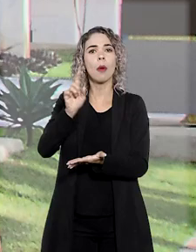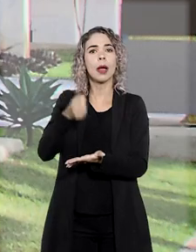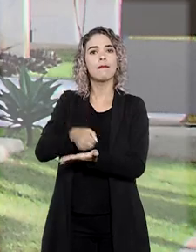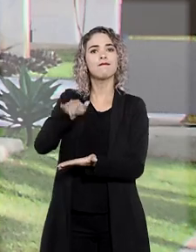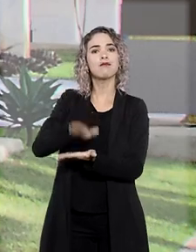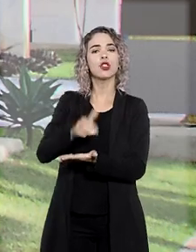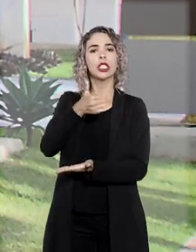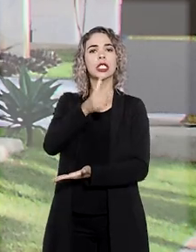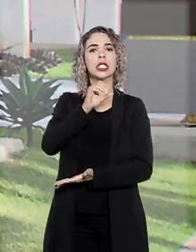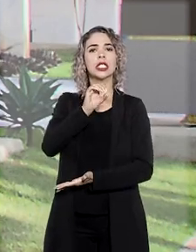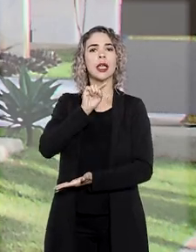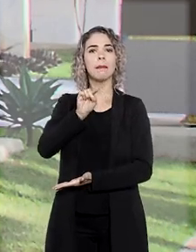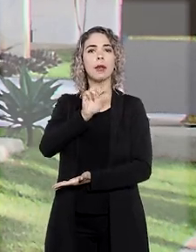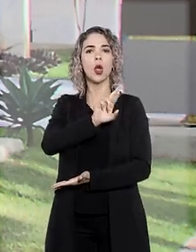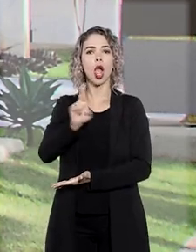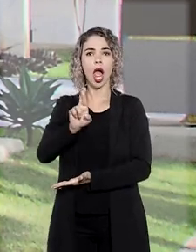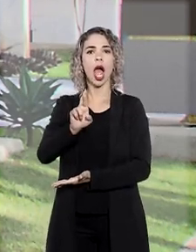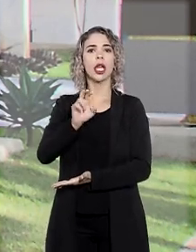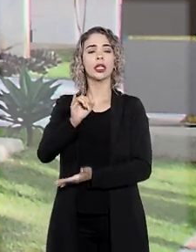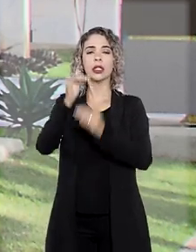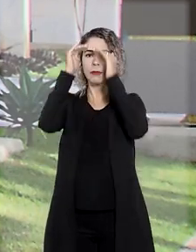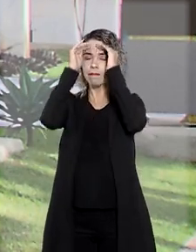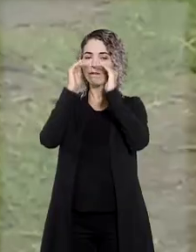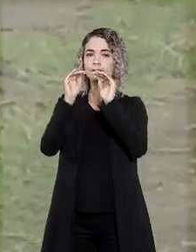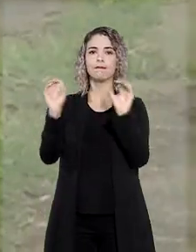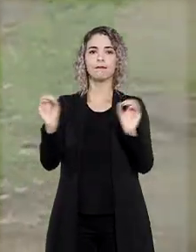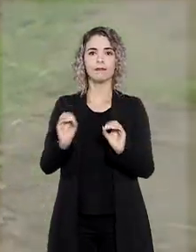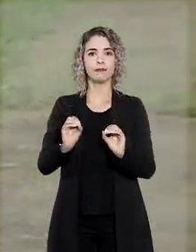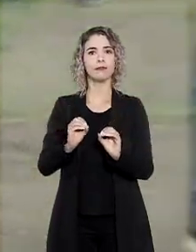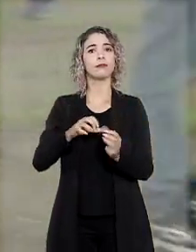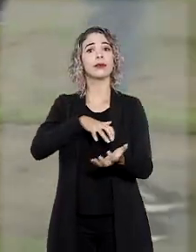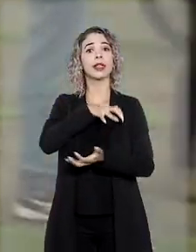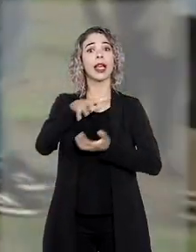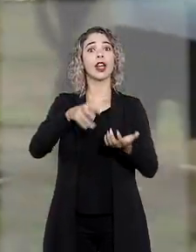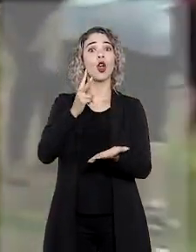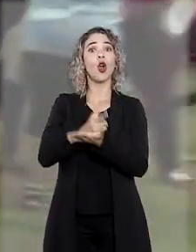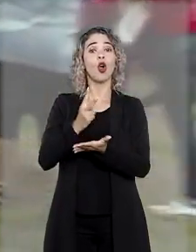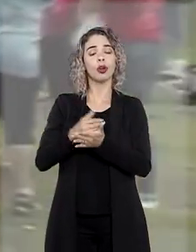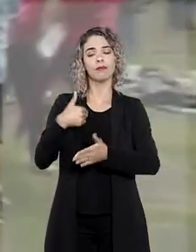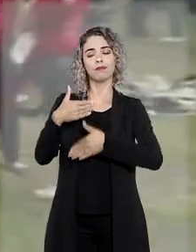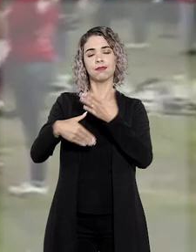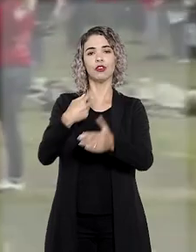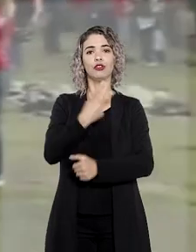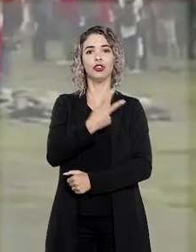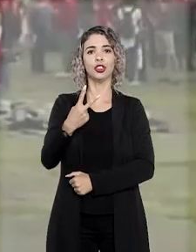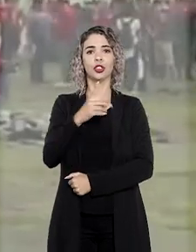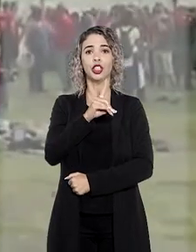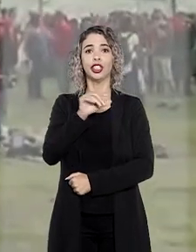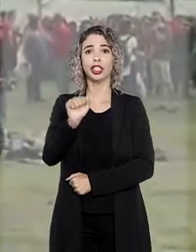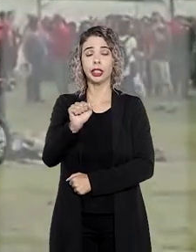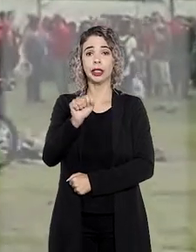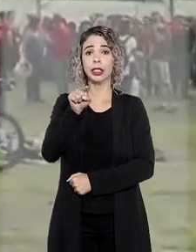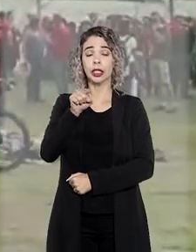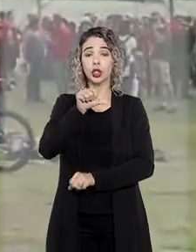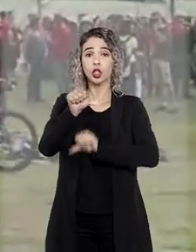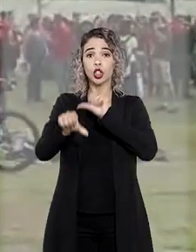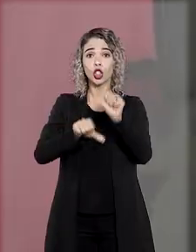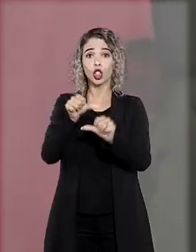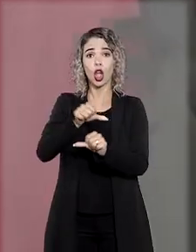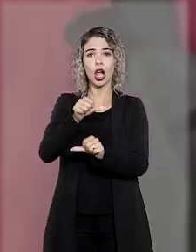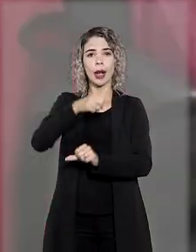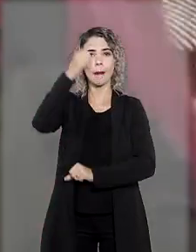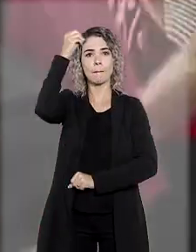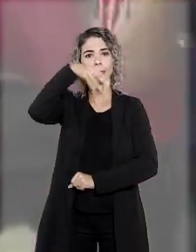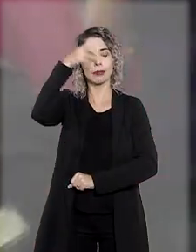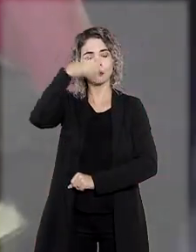de 100 mil reais por dia de descumprimento. A greve seguiu por 22 dias, o que para o DF tornaria